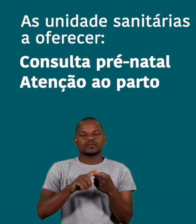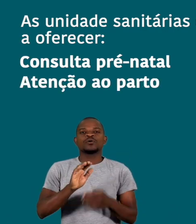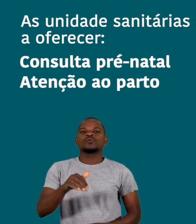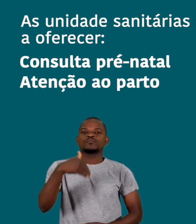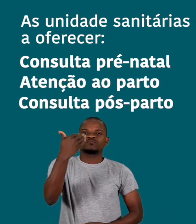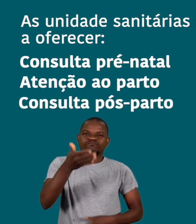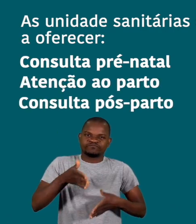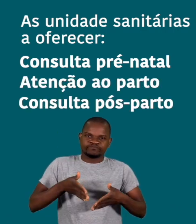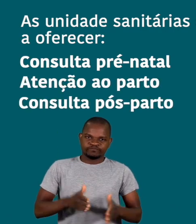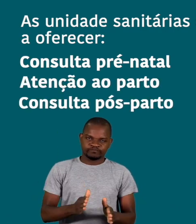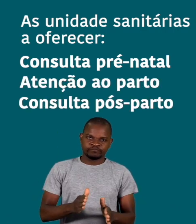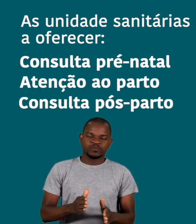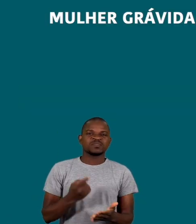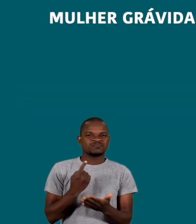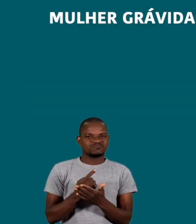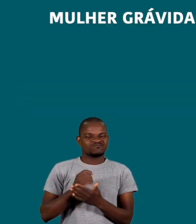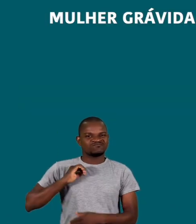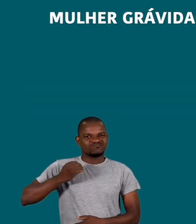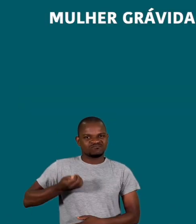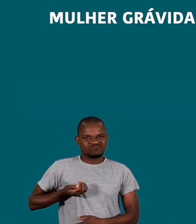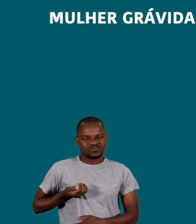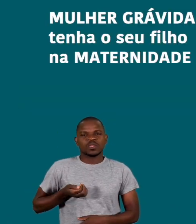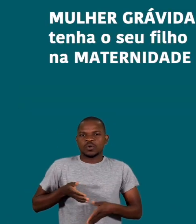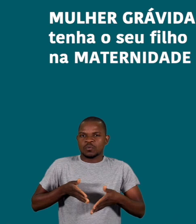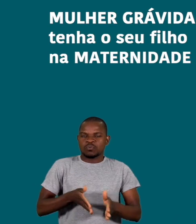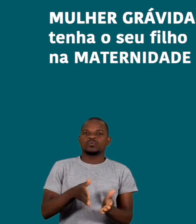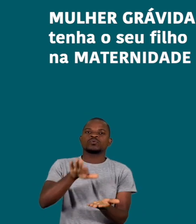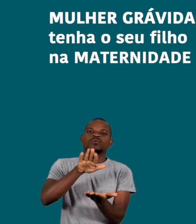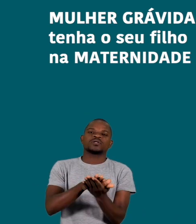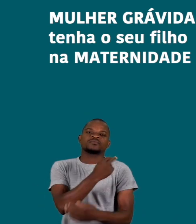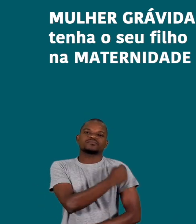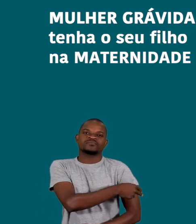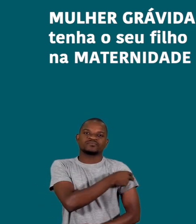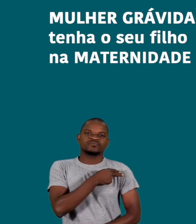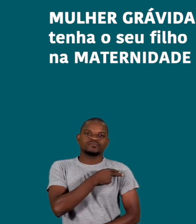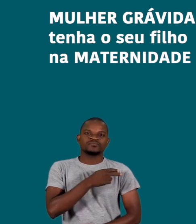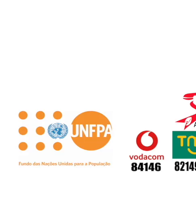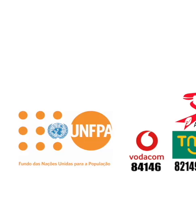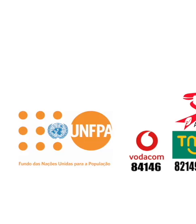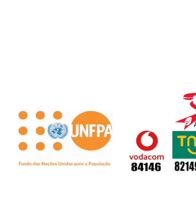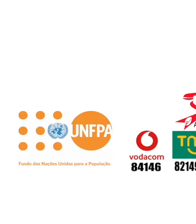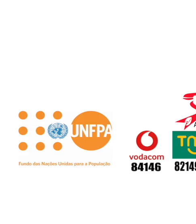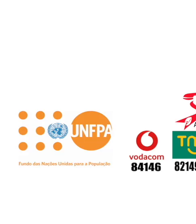atenção ao parto e consulta pós-parto. Mulher grávida, tenha o seu filho na maternidade.